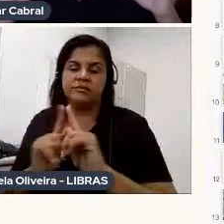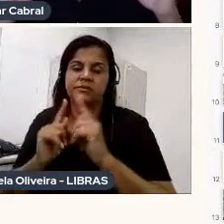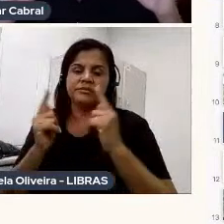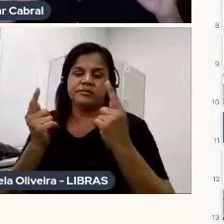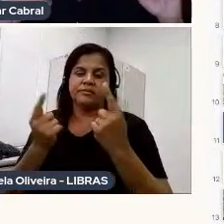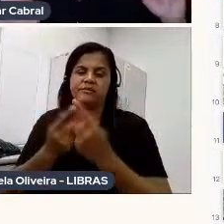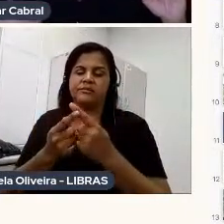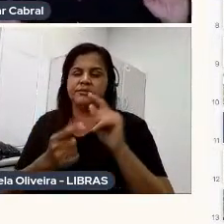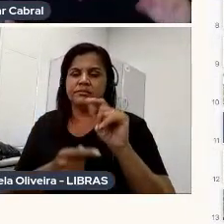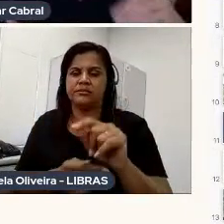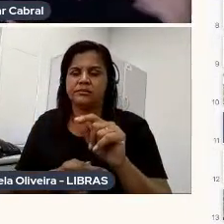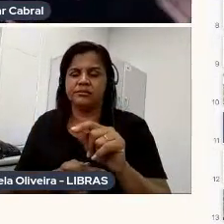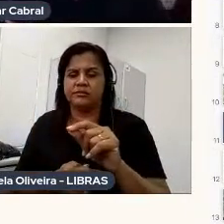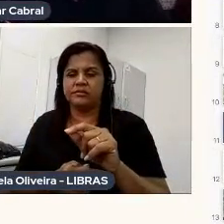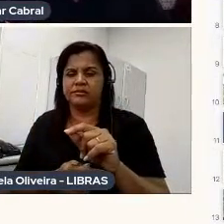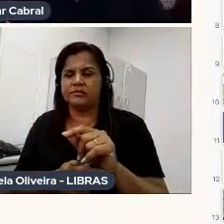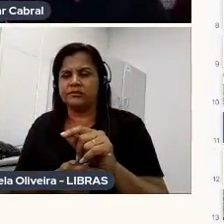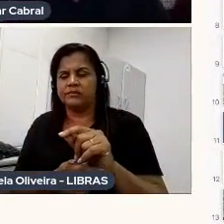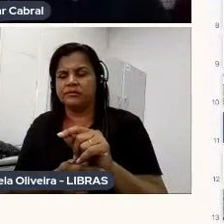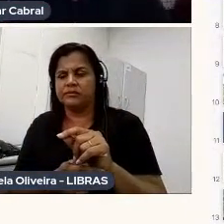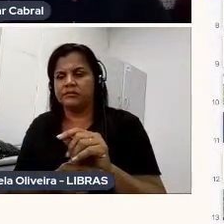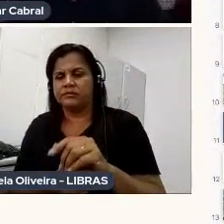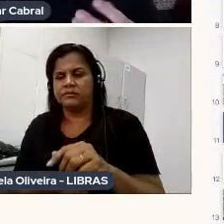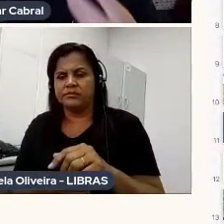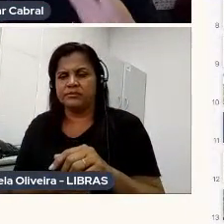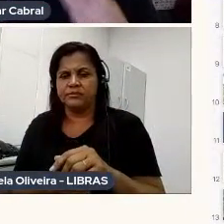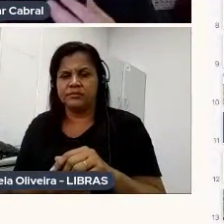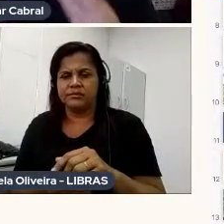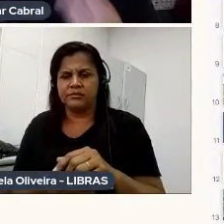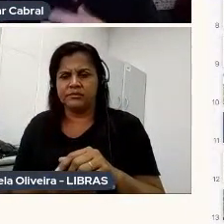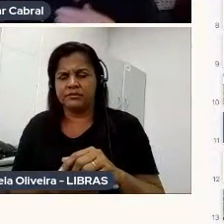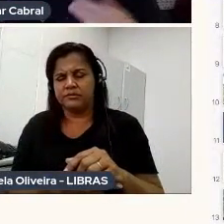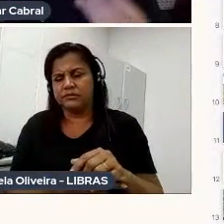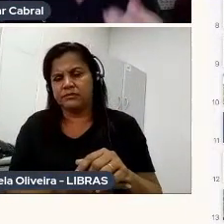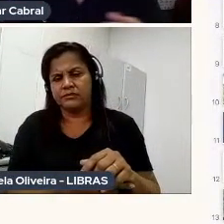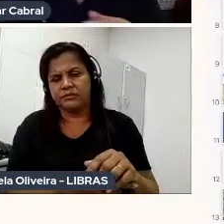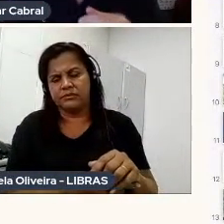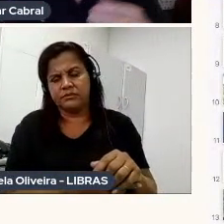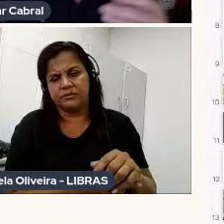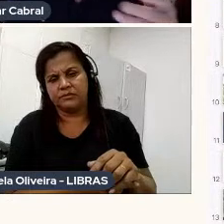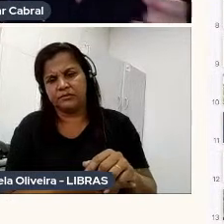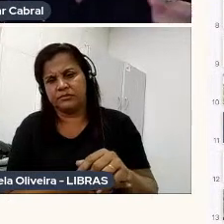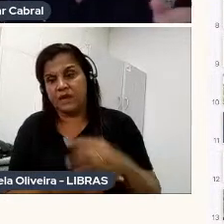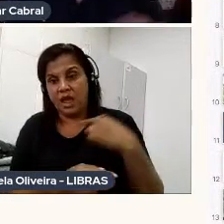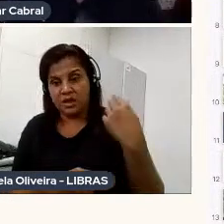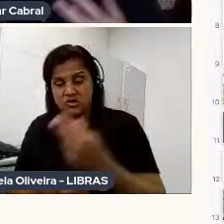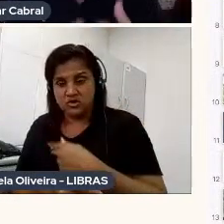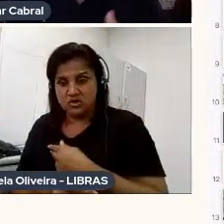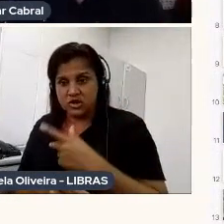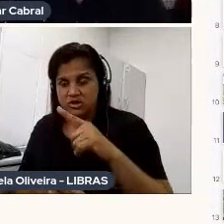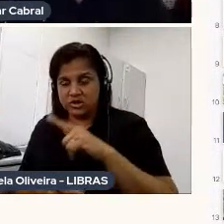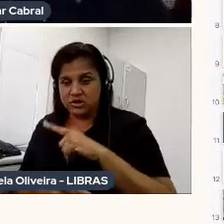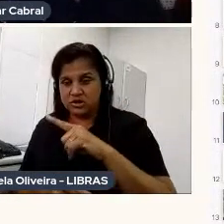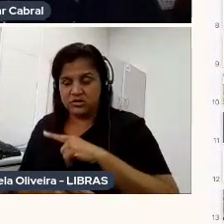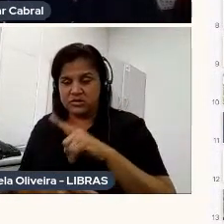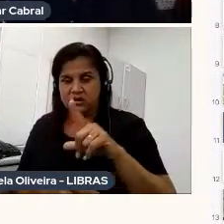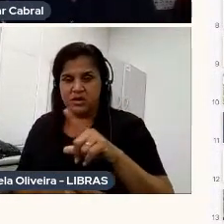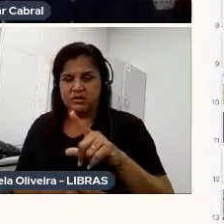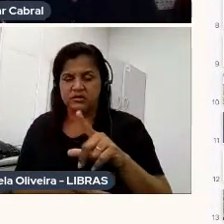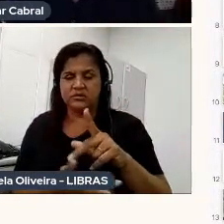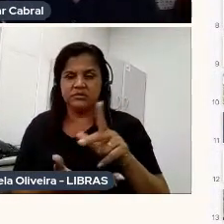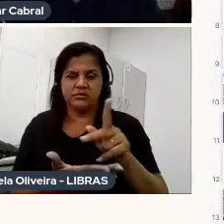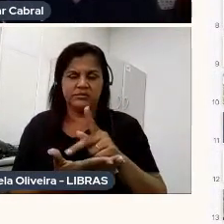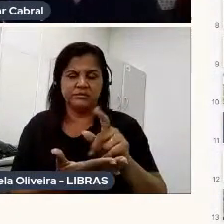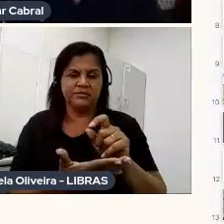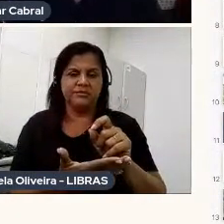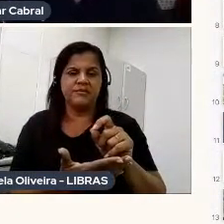lip sync que constrói as falas, né, então a gente tinha um set de mais ou menos umas 15 bocas por personagem, era